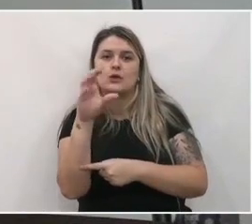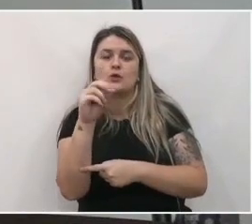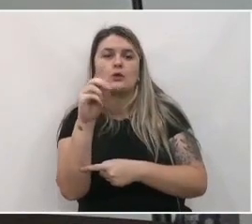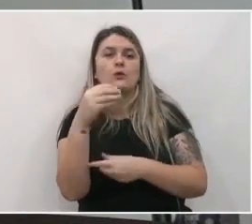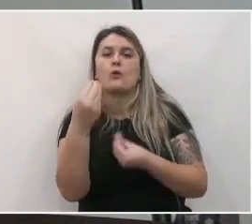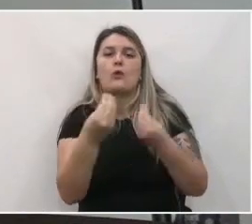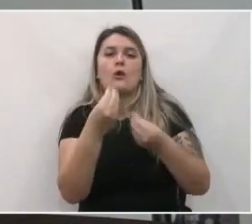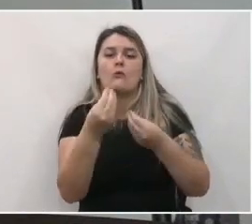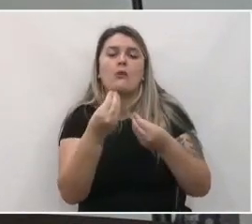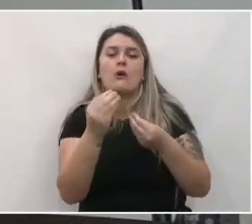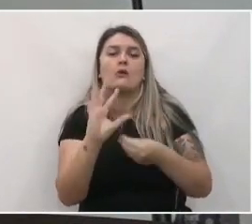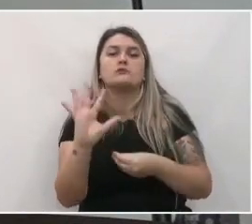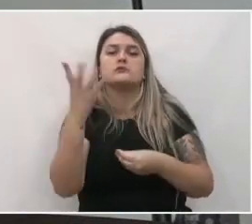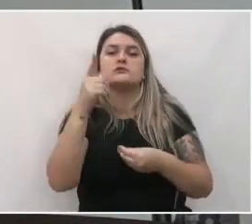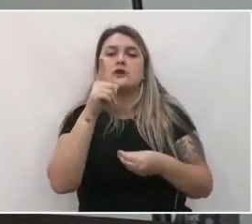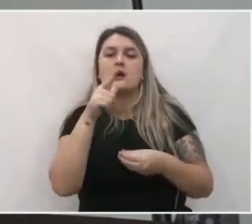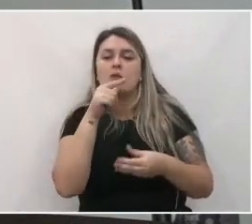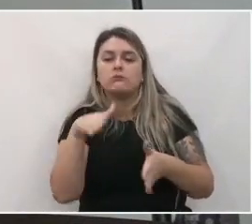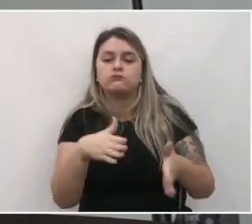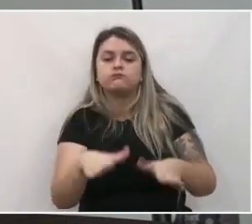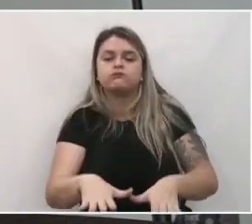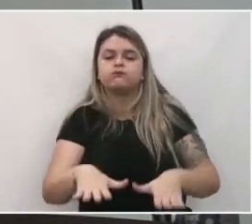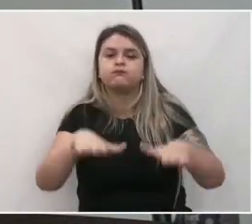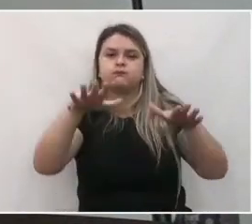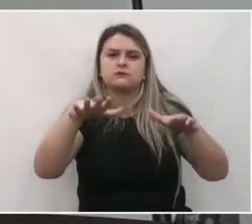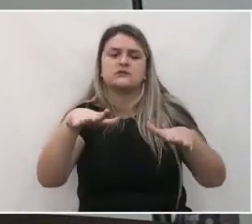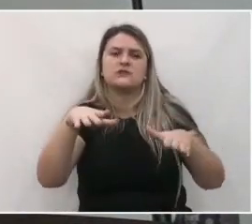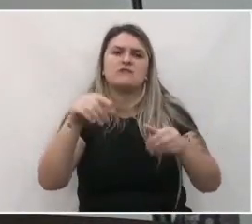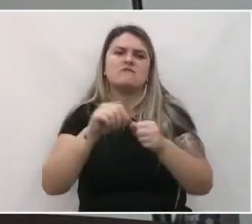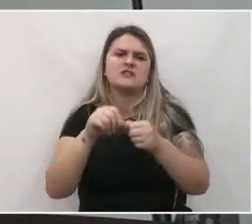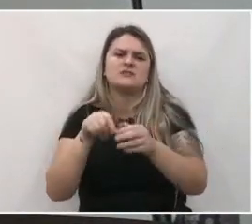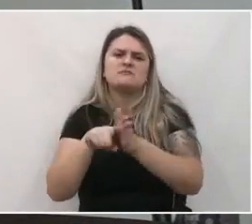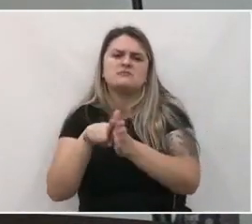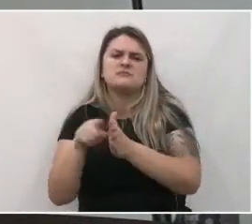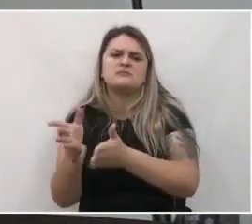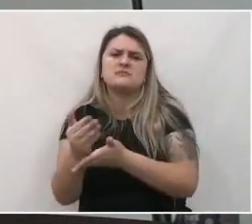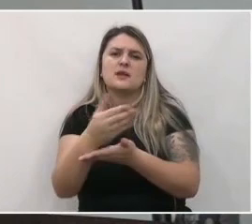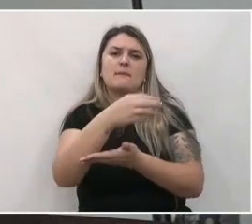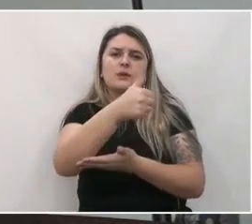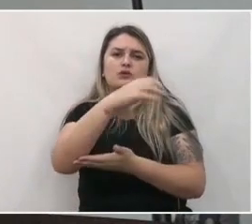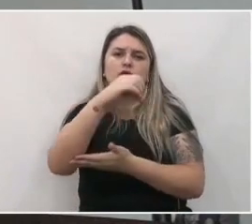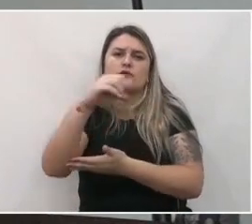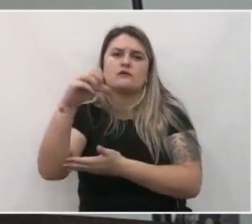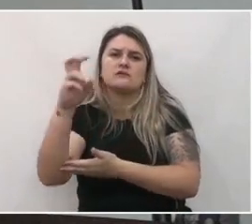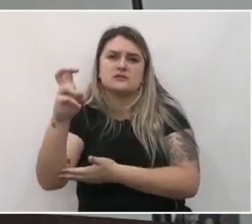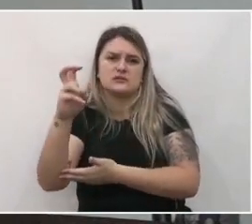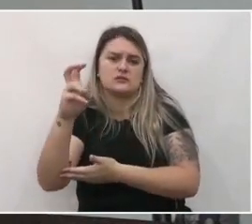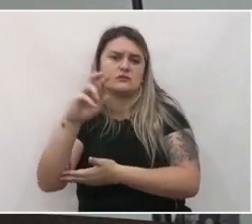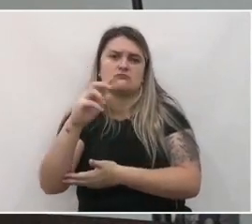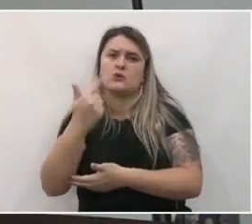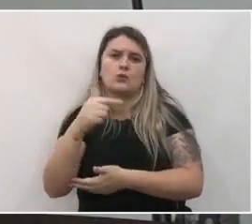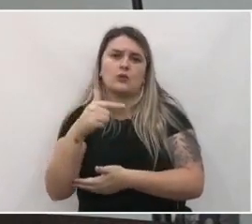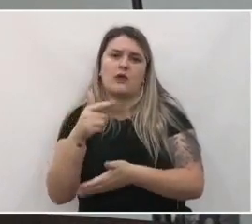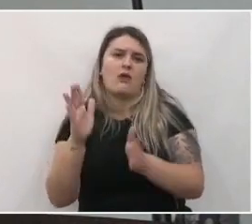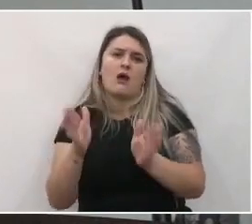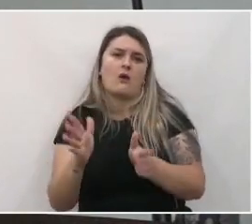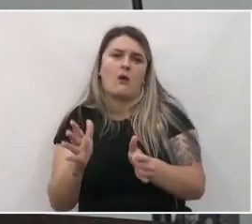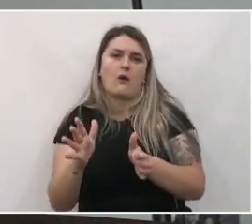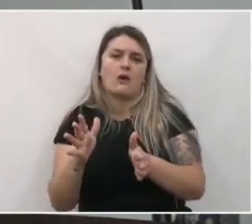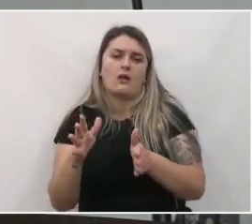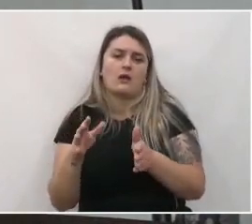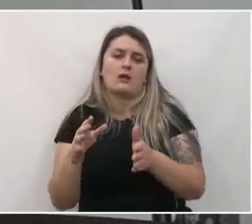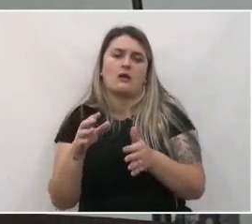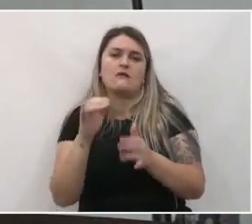mas como a gente falou, essas cotas foram levantadas em 1995. Muitas delas não estão atualizadas, então a gente